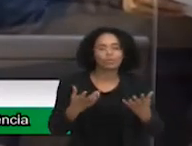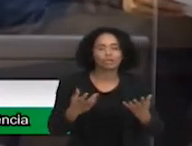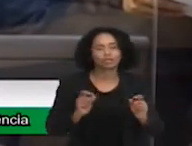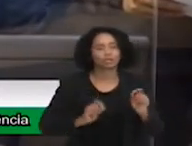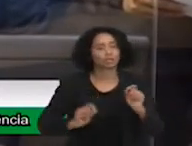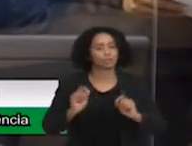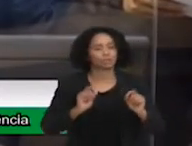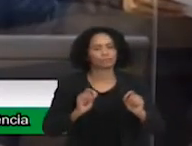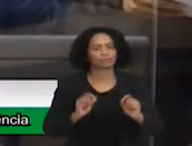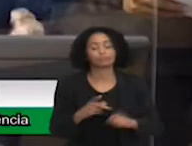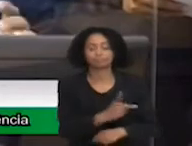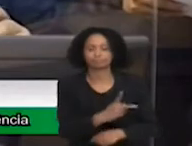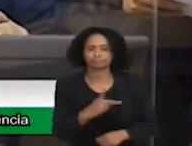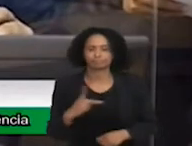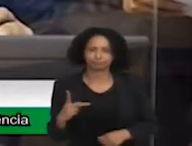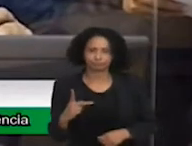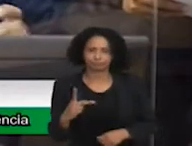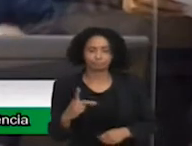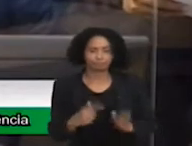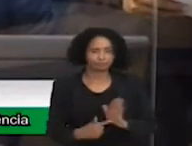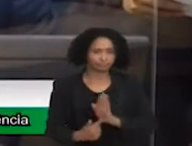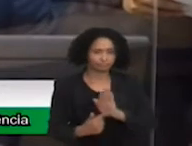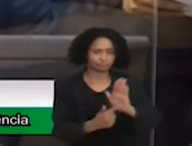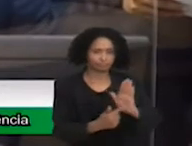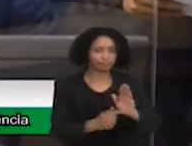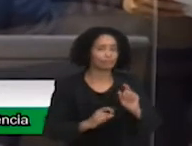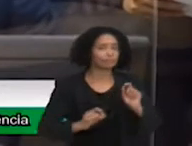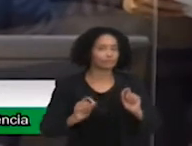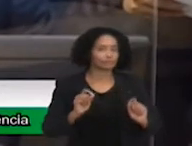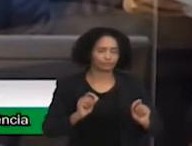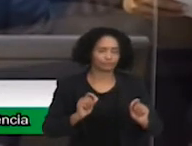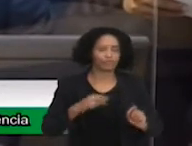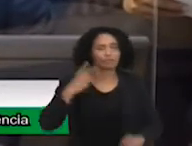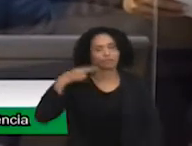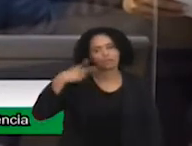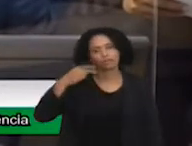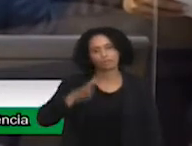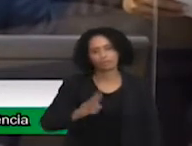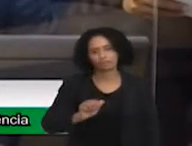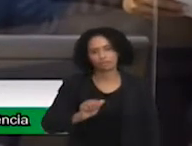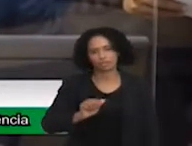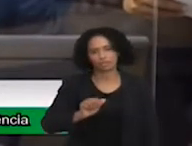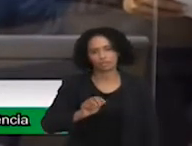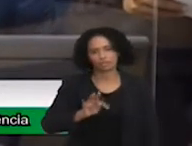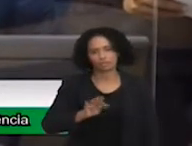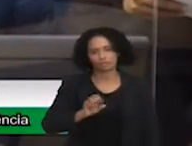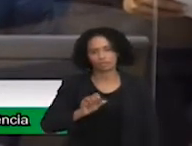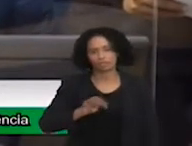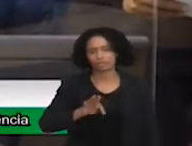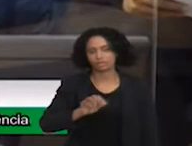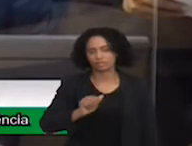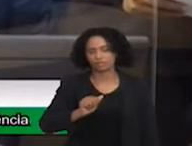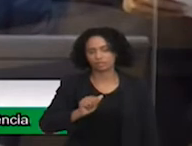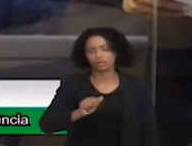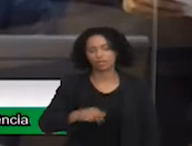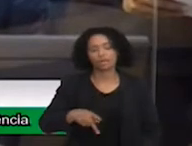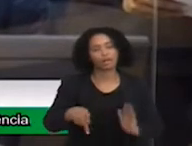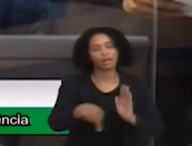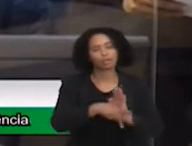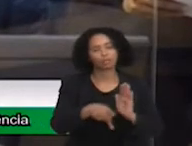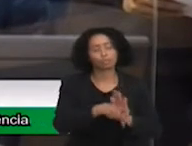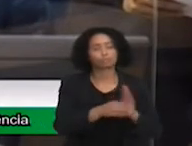dessa audiência ao vereador Batista, o qual é o solicitante dessa